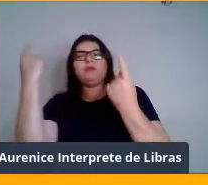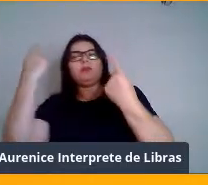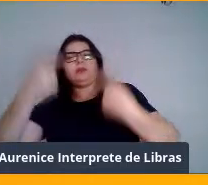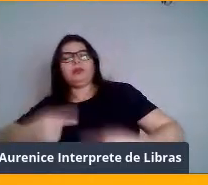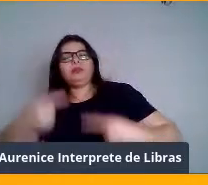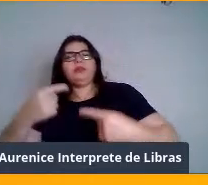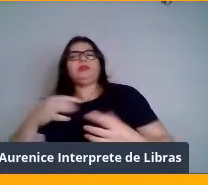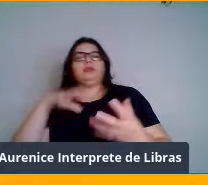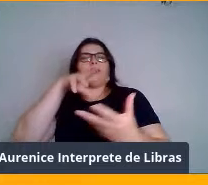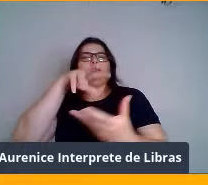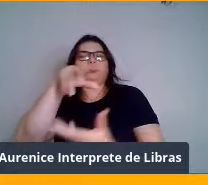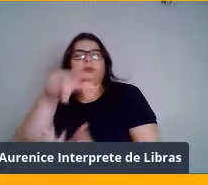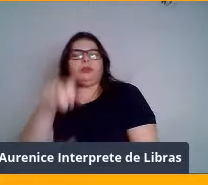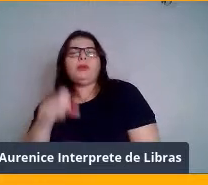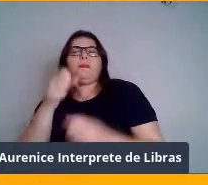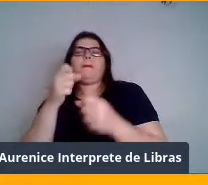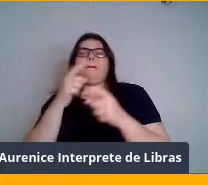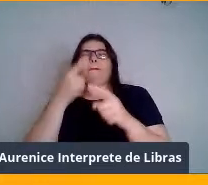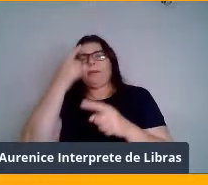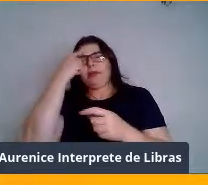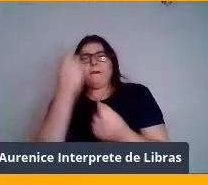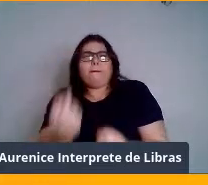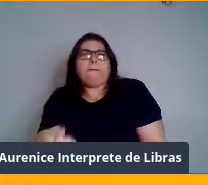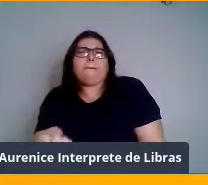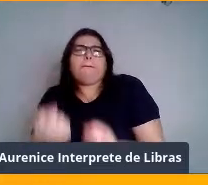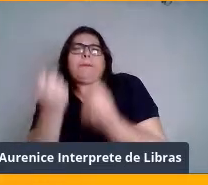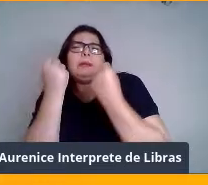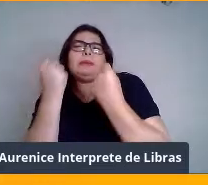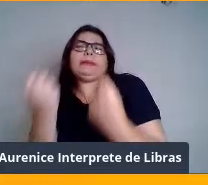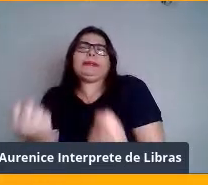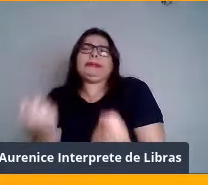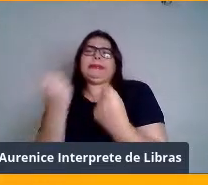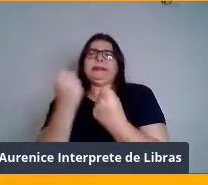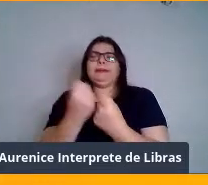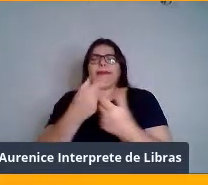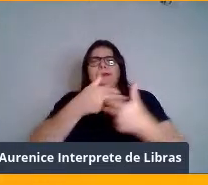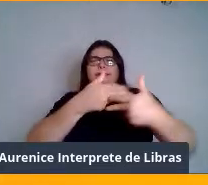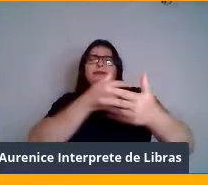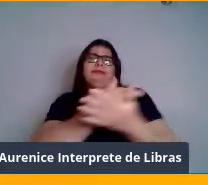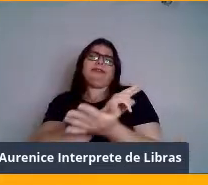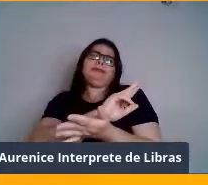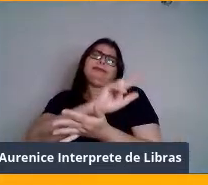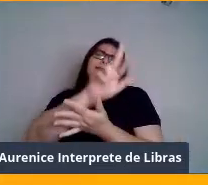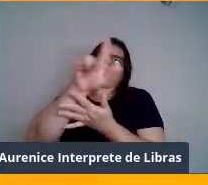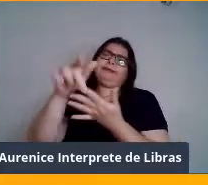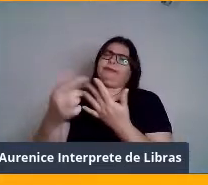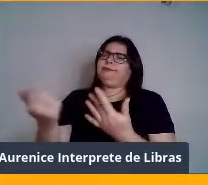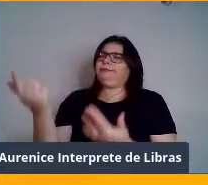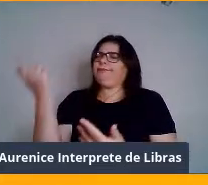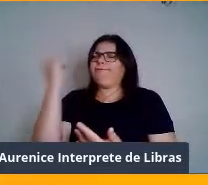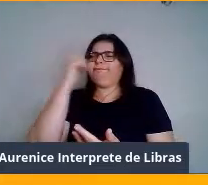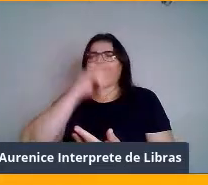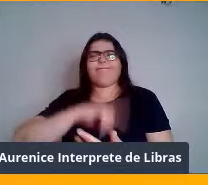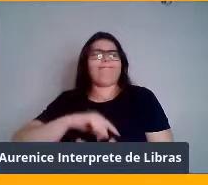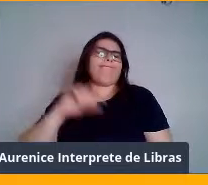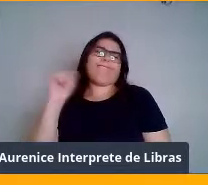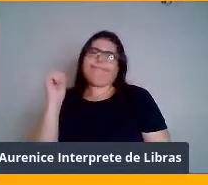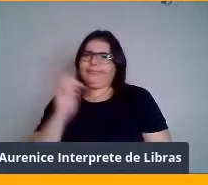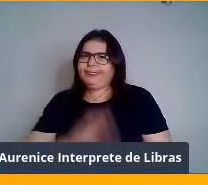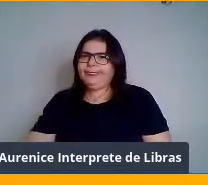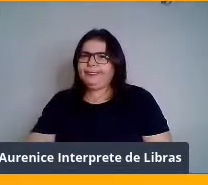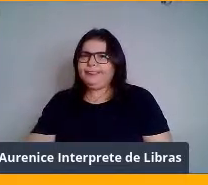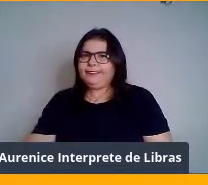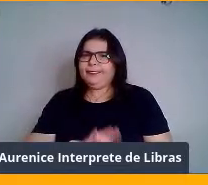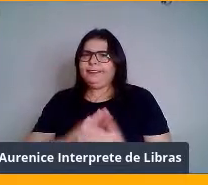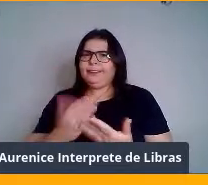pensam em muito peso levantado, pensam em coisas que eles não conseguem fazer e até pensam que aquele exercício